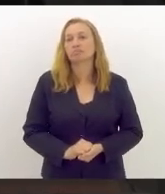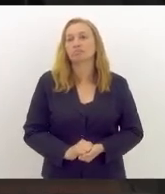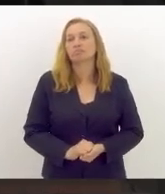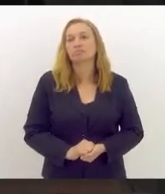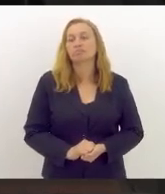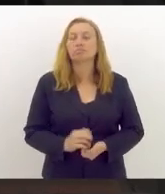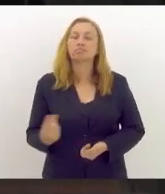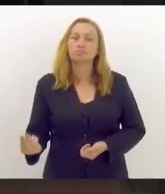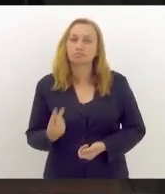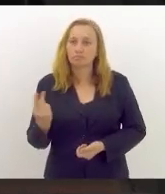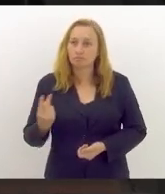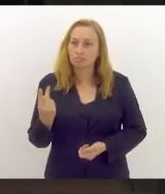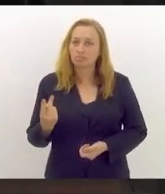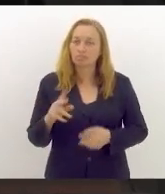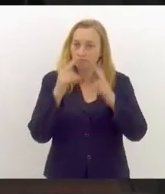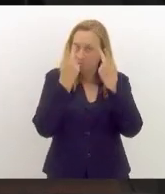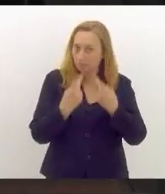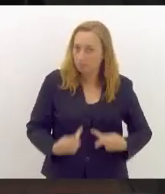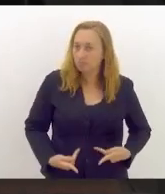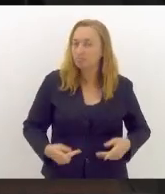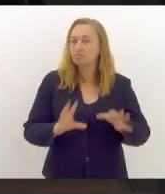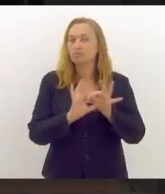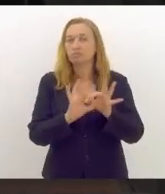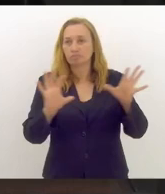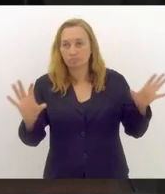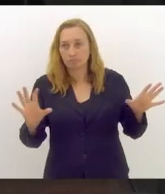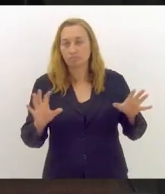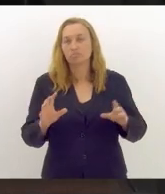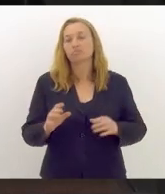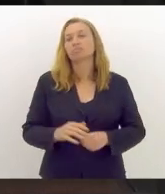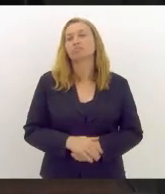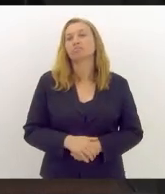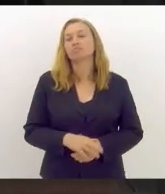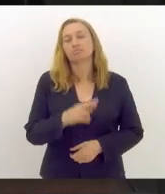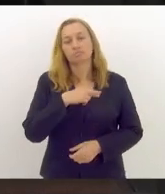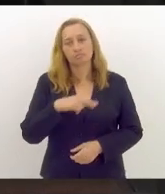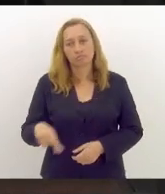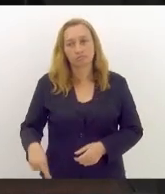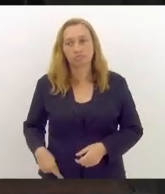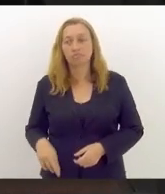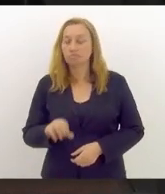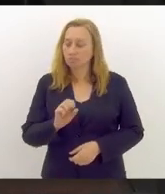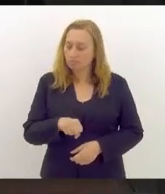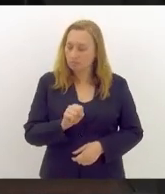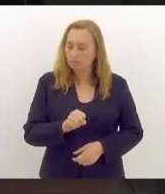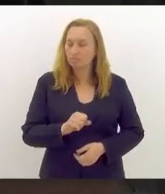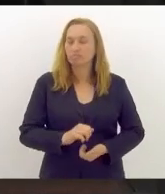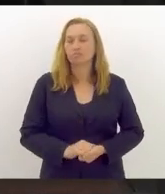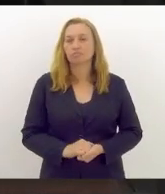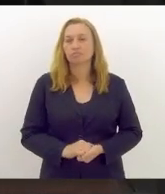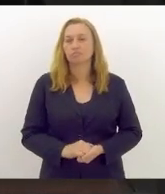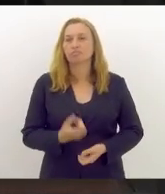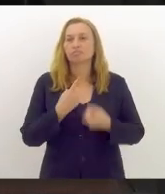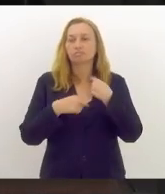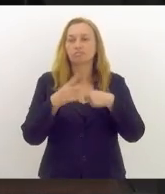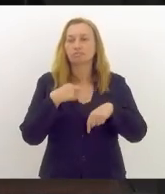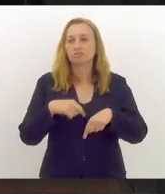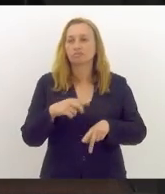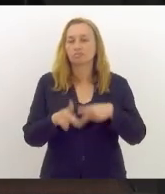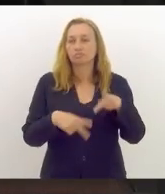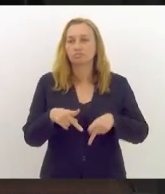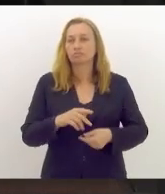valores humanistas, democráticos, republicanos, que se impuseram pela vontade popular.